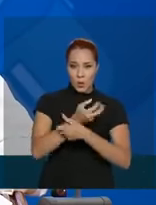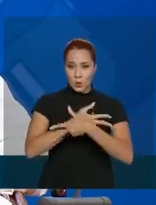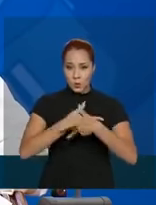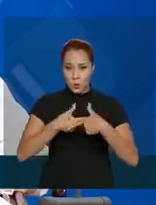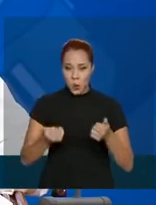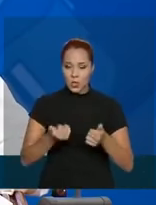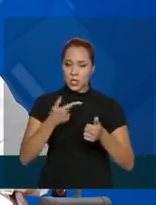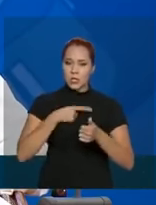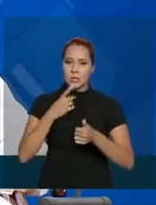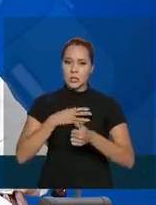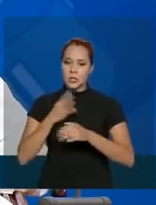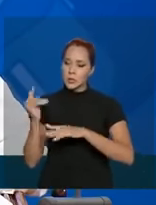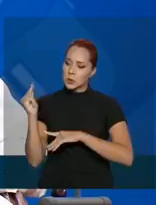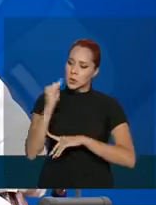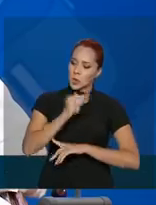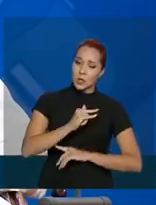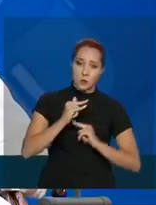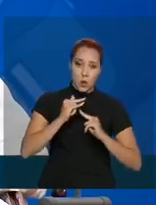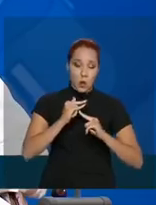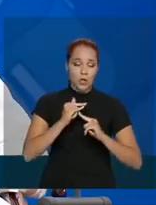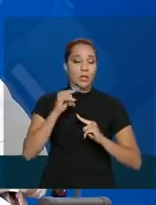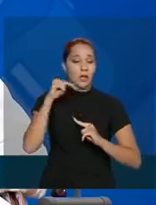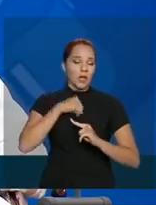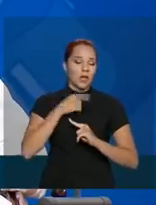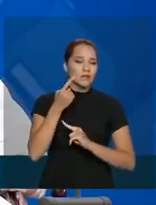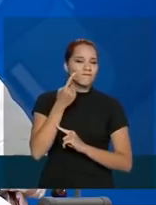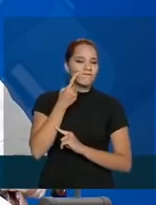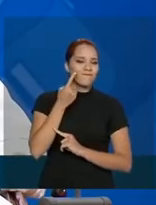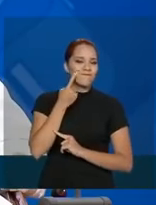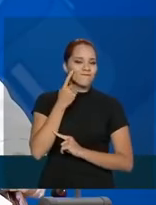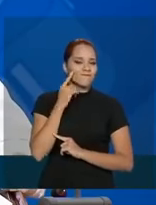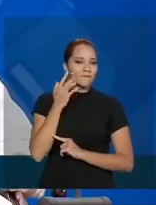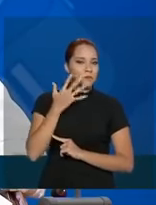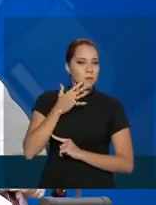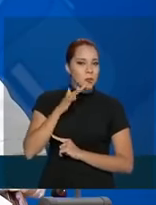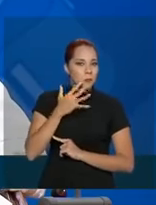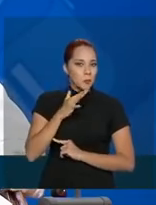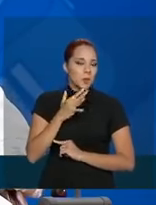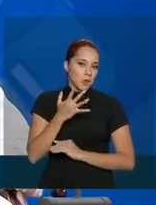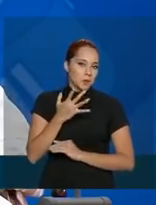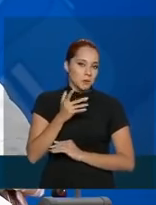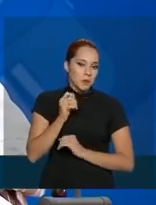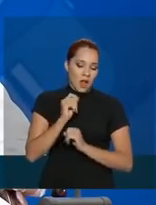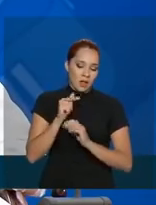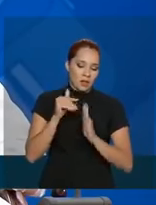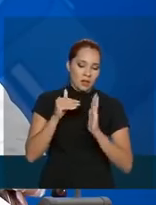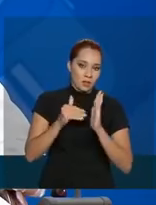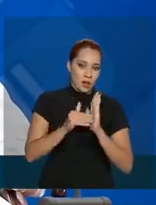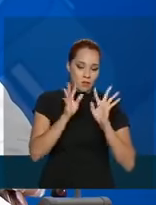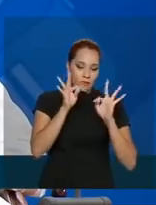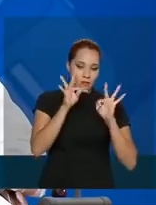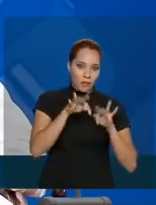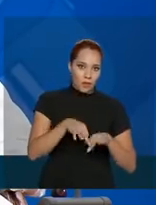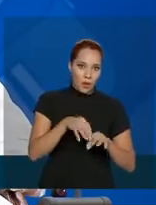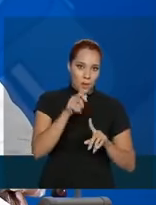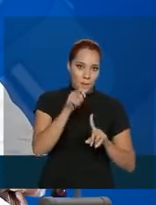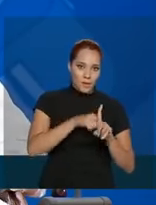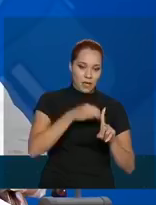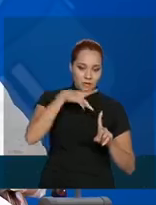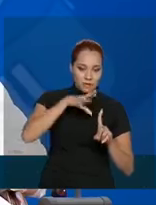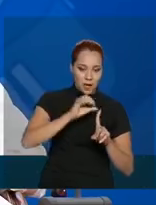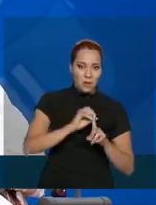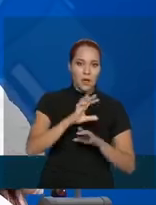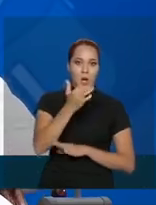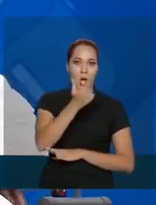transporte aéreo, está prevendo ainda, até o final do mês de maio, mais 11